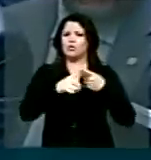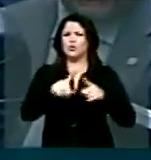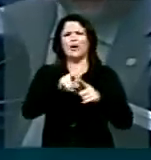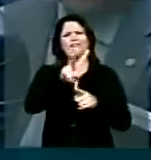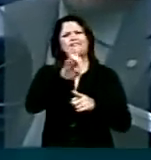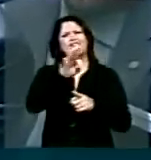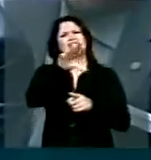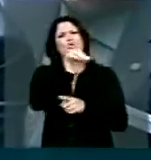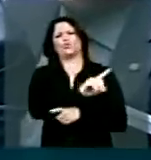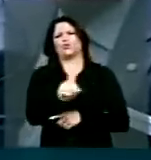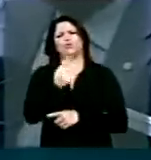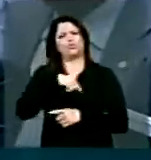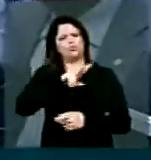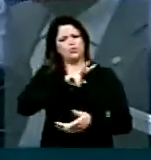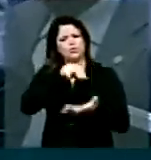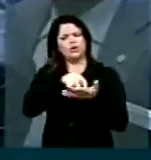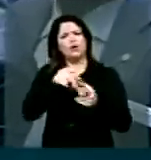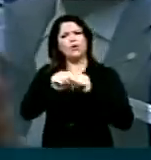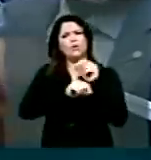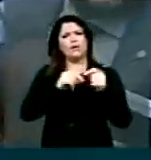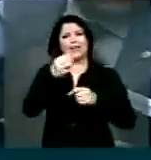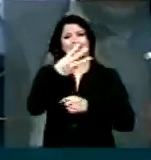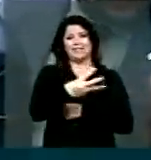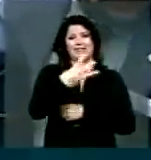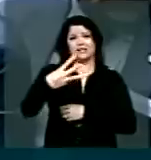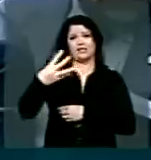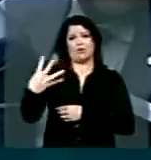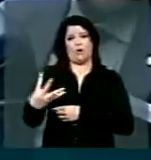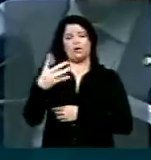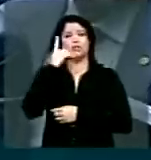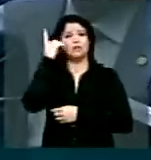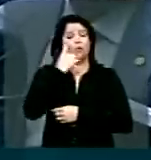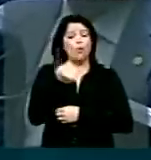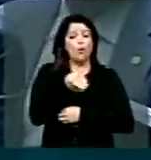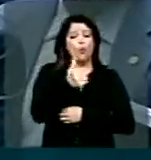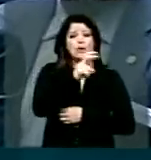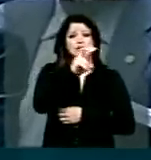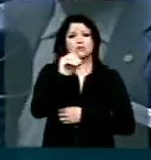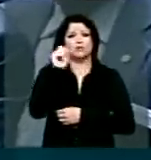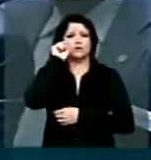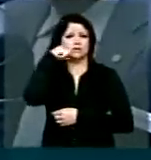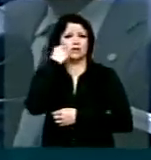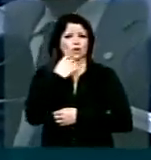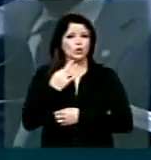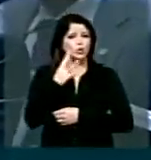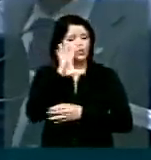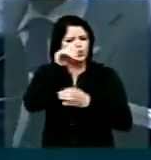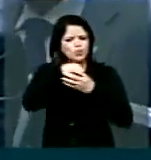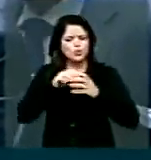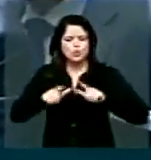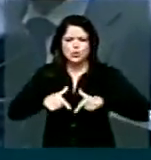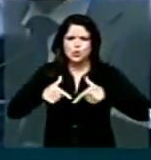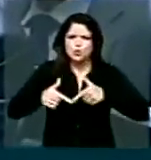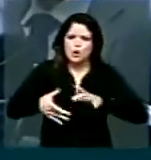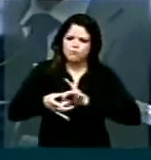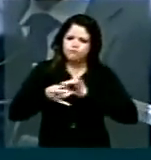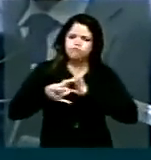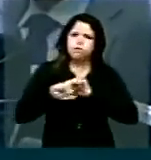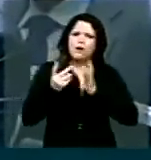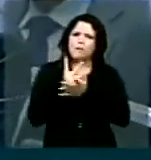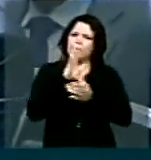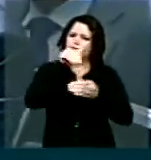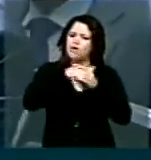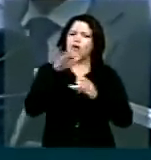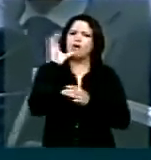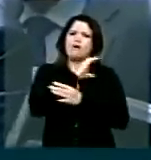veto. Nós estamos aqui com 334 deputados e quase 50 senadores, todos aqui mobilizados para votar essa